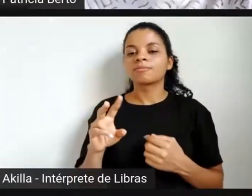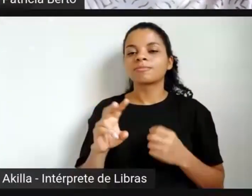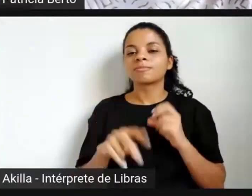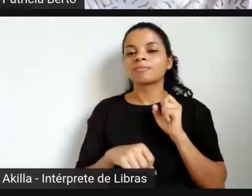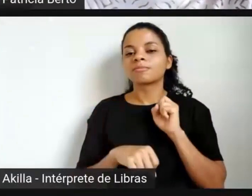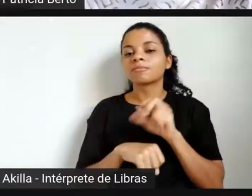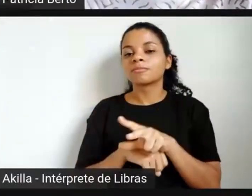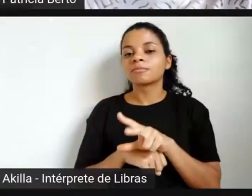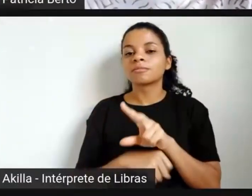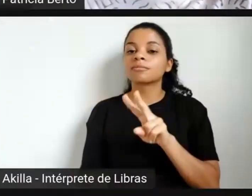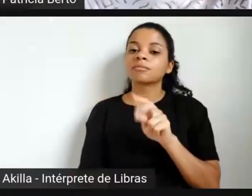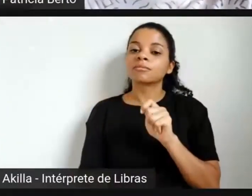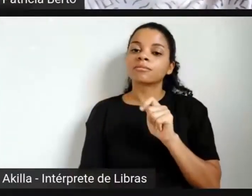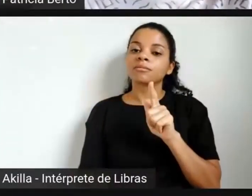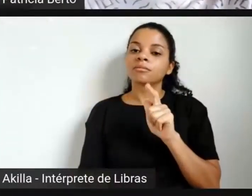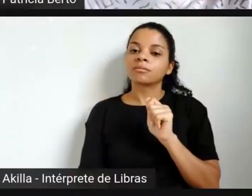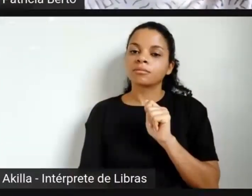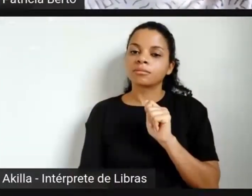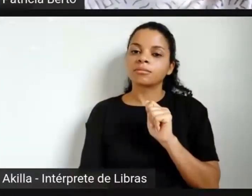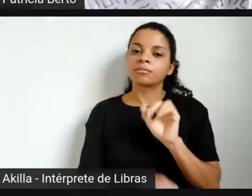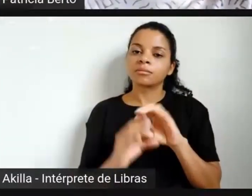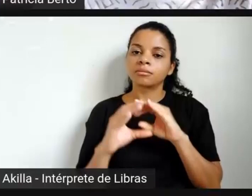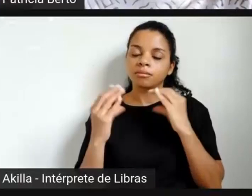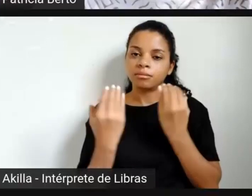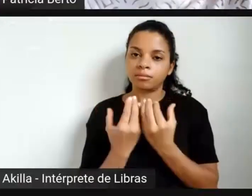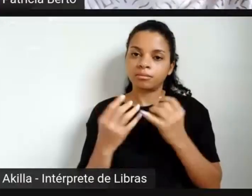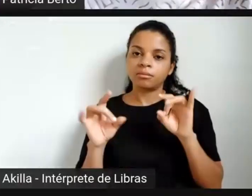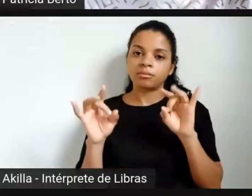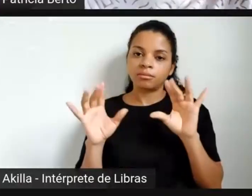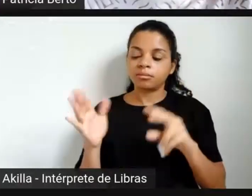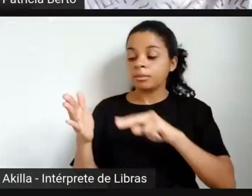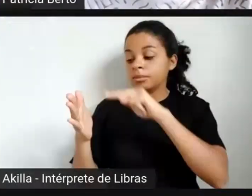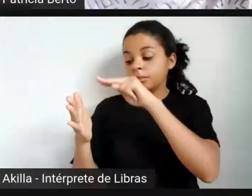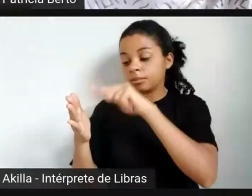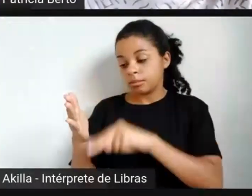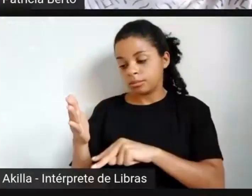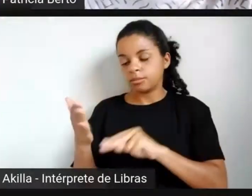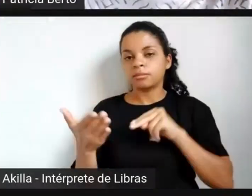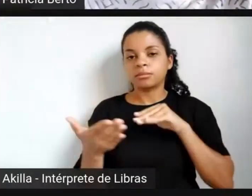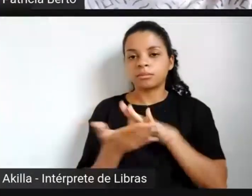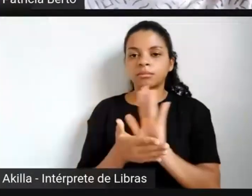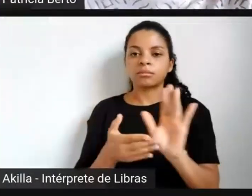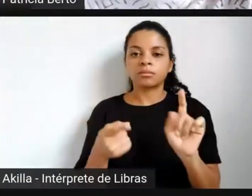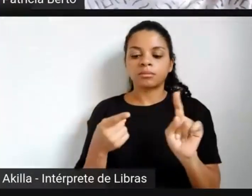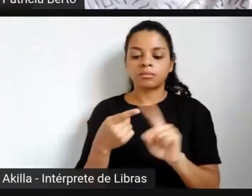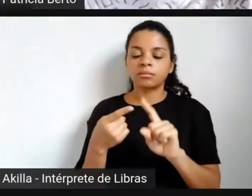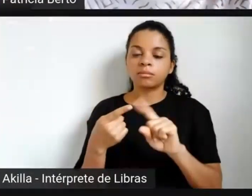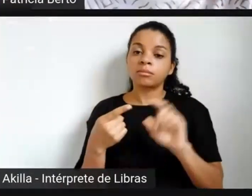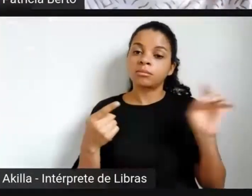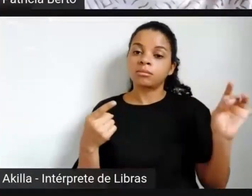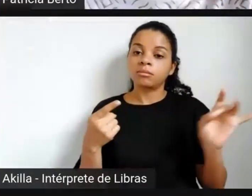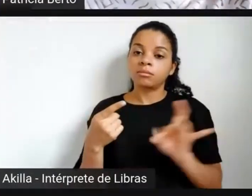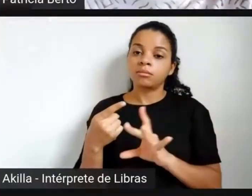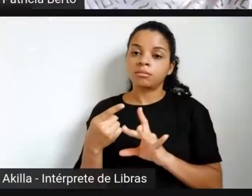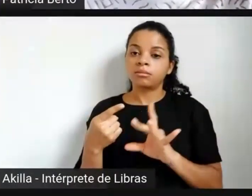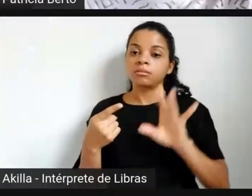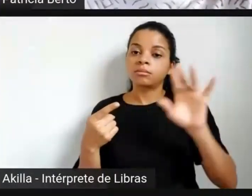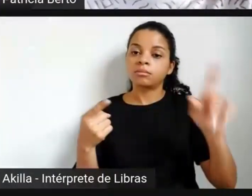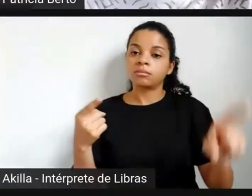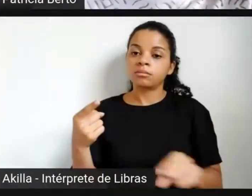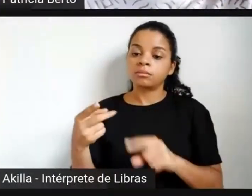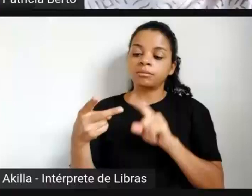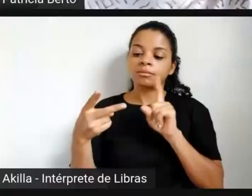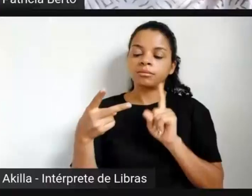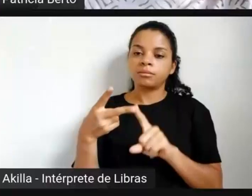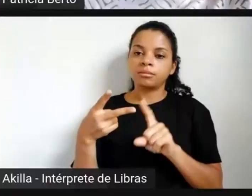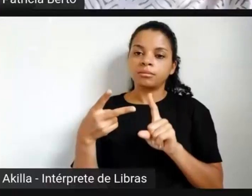Então, cumprindo esses dois requisitos, leitura e publicação, essa comissão passa a figurar lá na página da Câmara